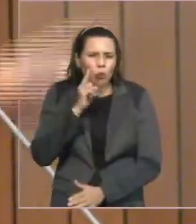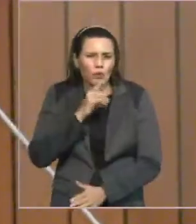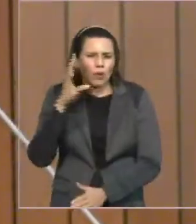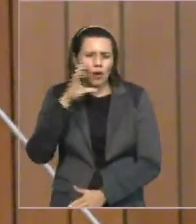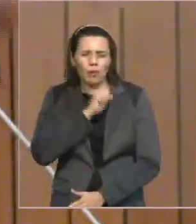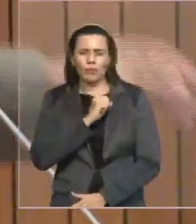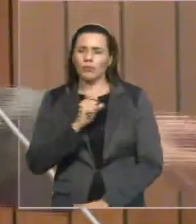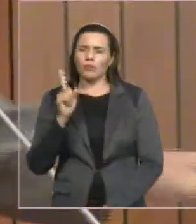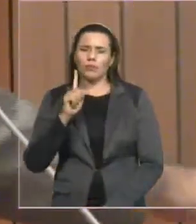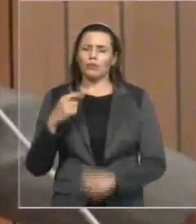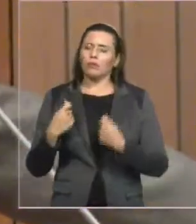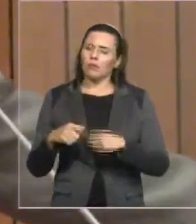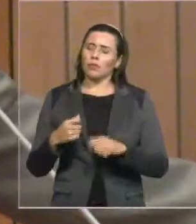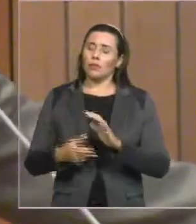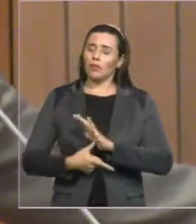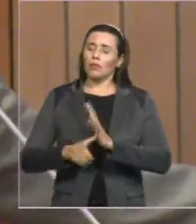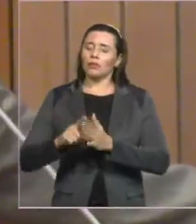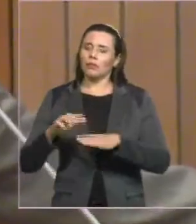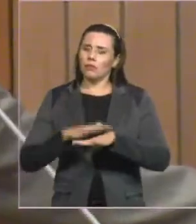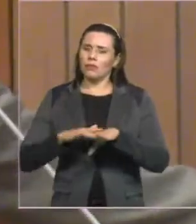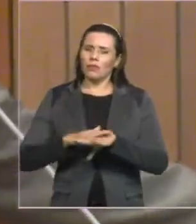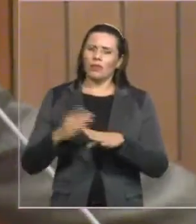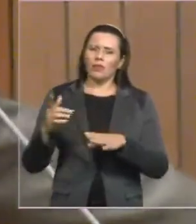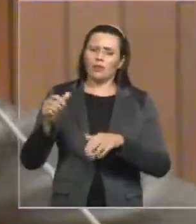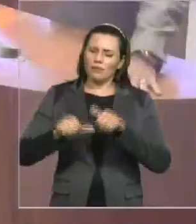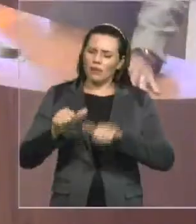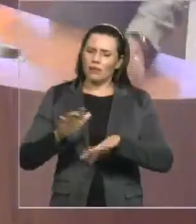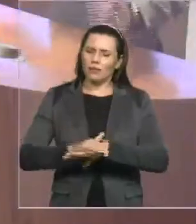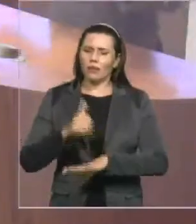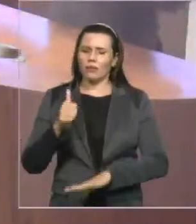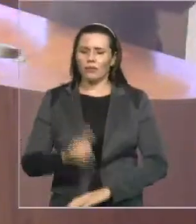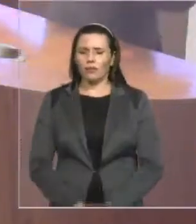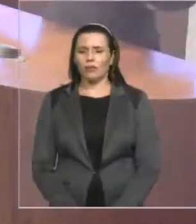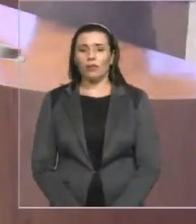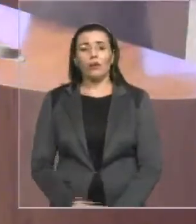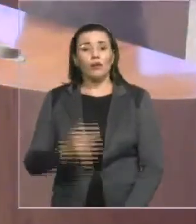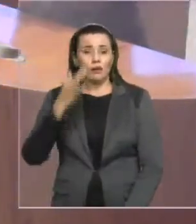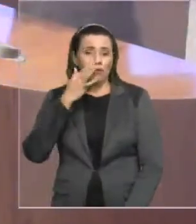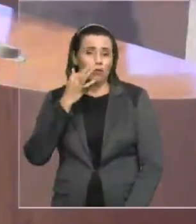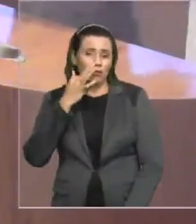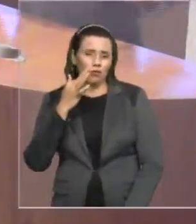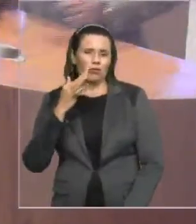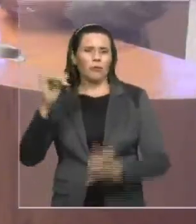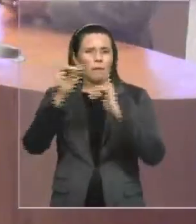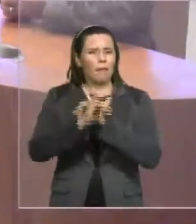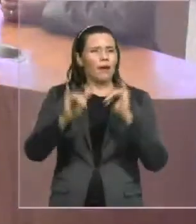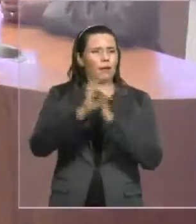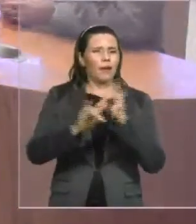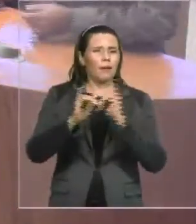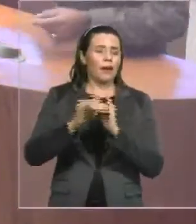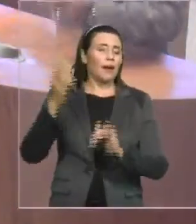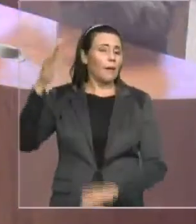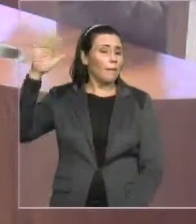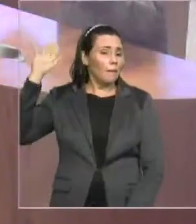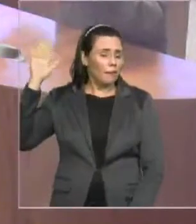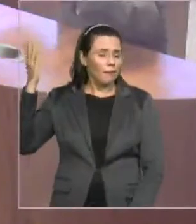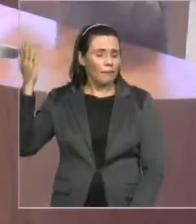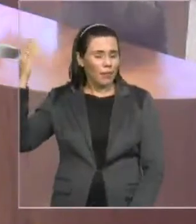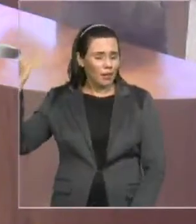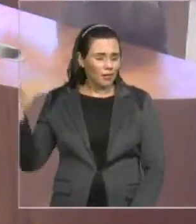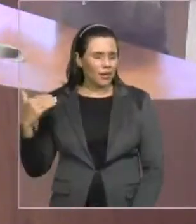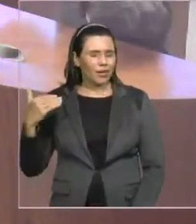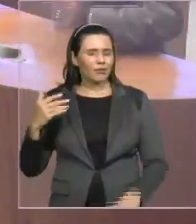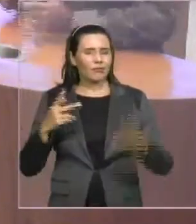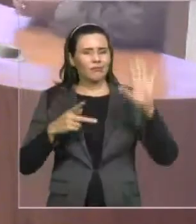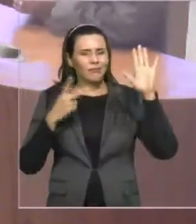O governador Flávio Dino, ainda candidato, pregava por todo o Maranhão o chamado diálogos